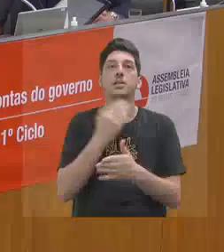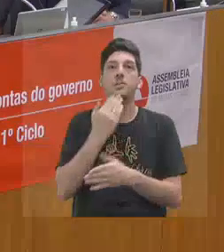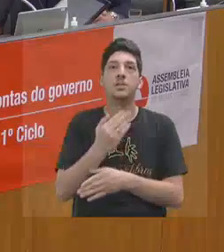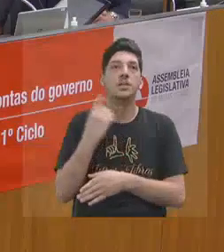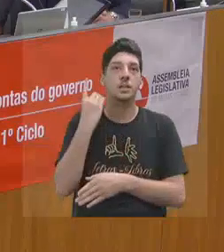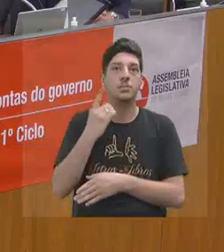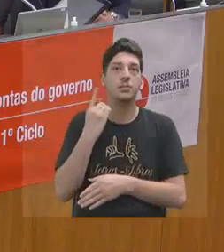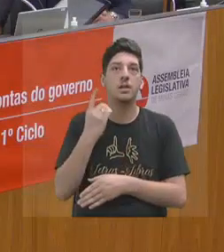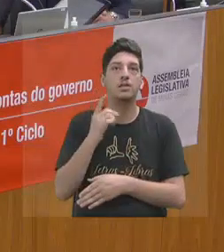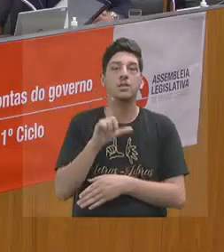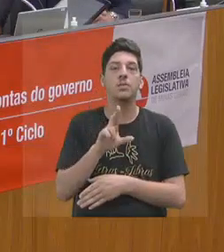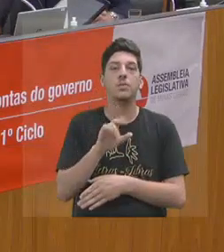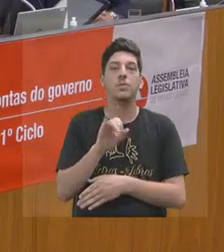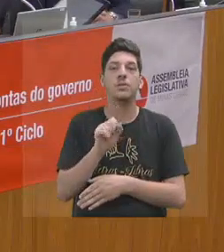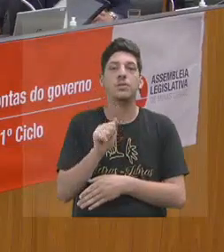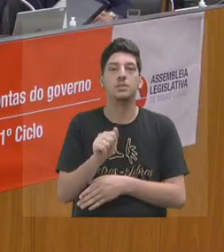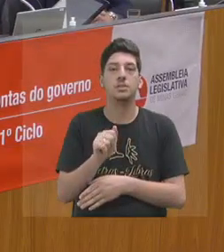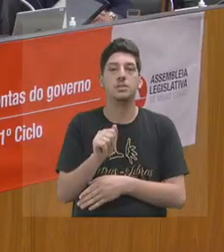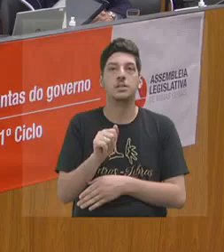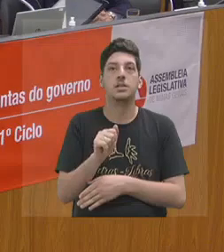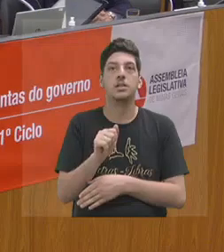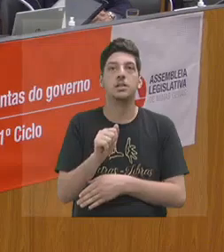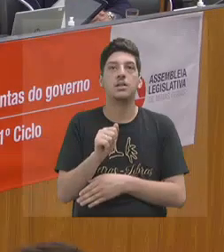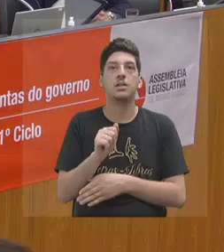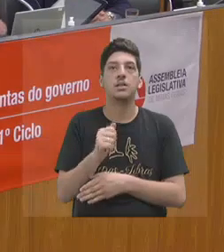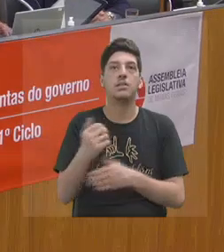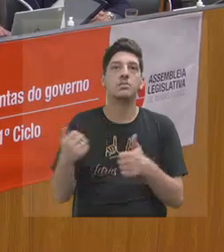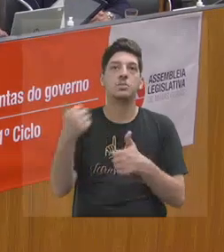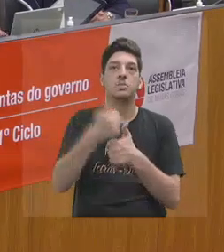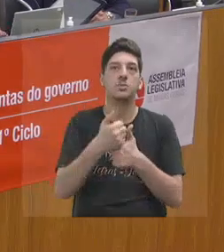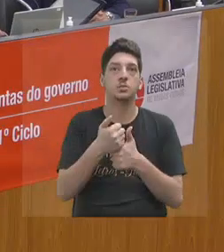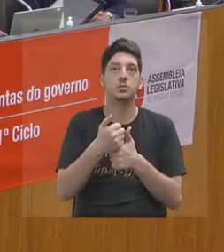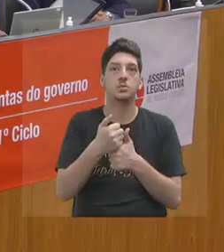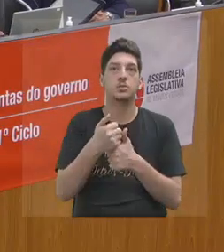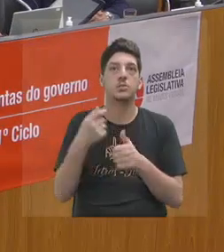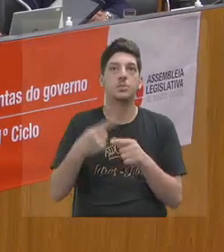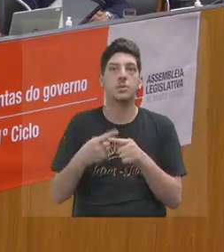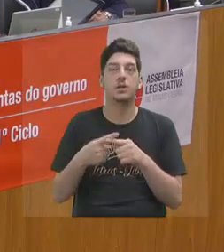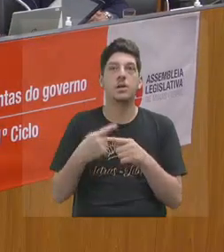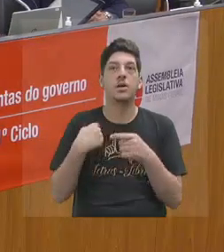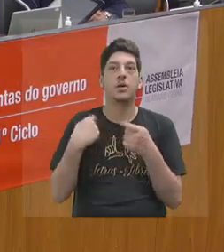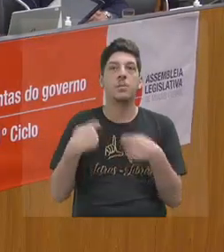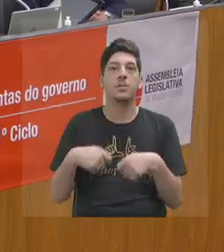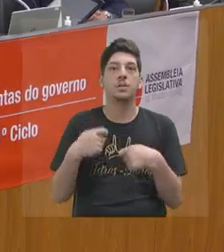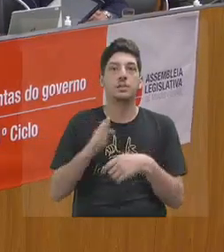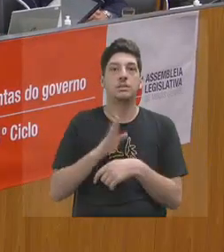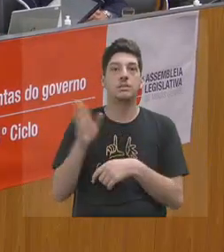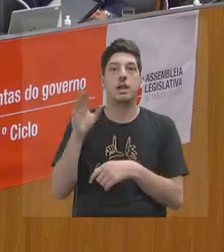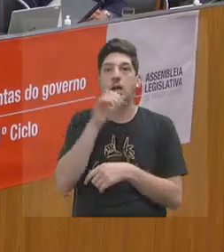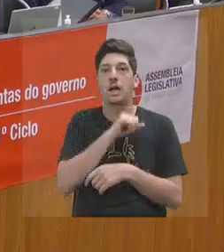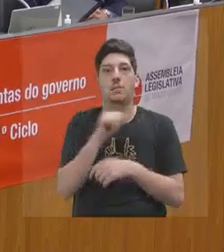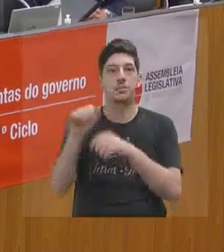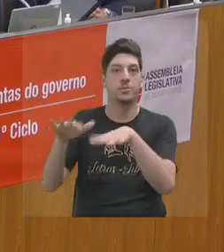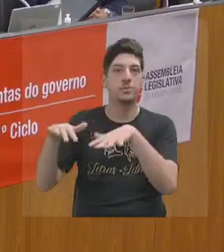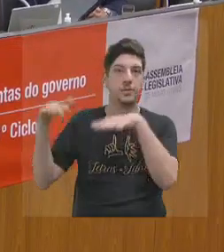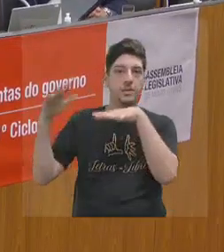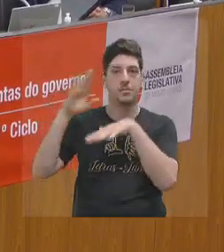Falcão, que assuma o presidente dos trabalhos por alguns minutos, para que eu possa comparecer rapidamente ao plenário.